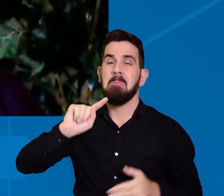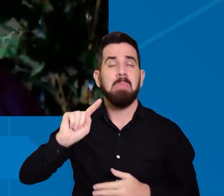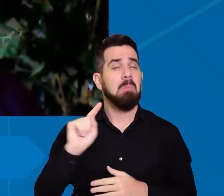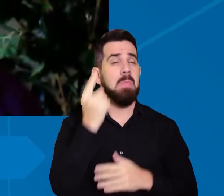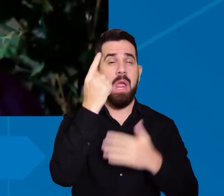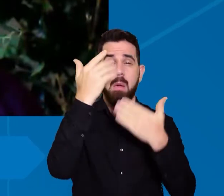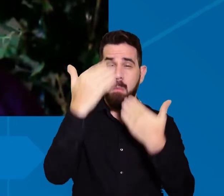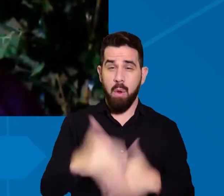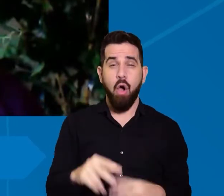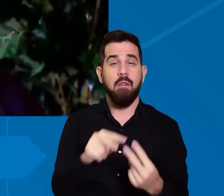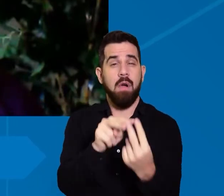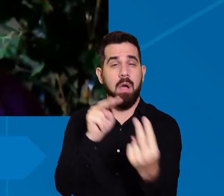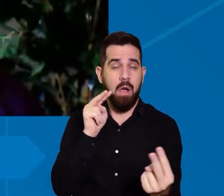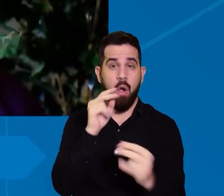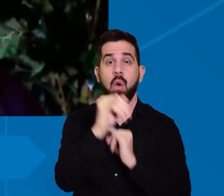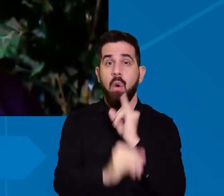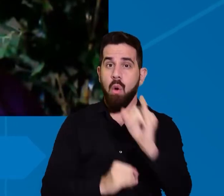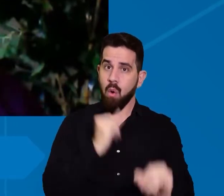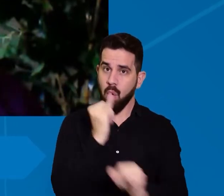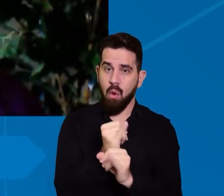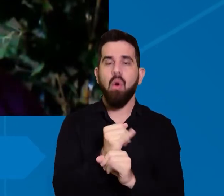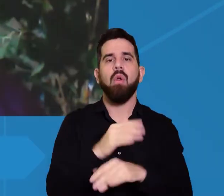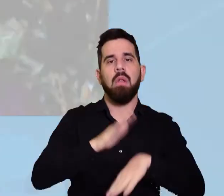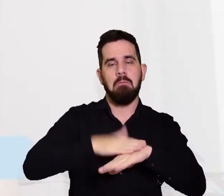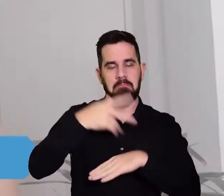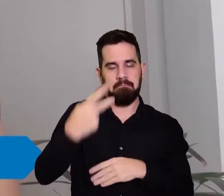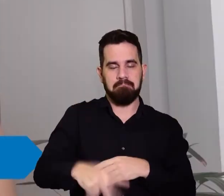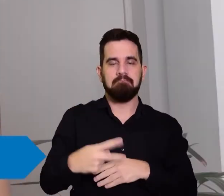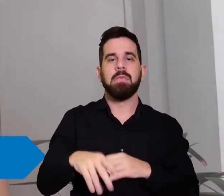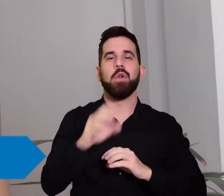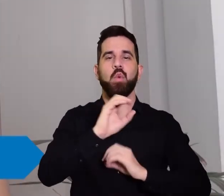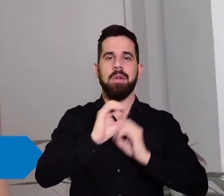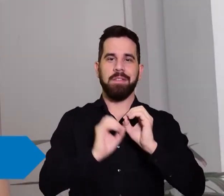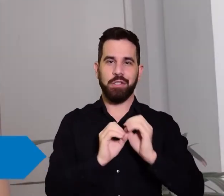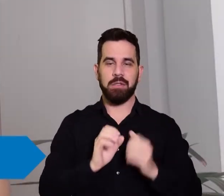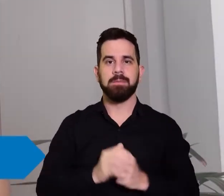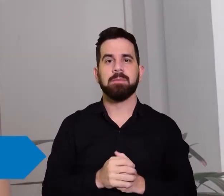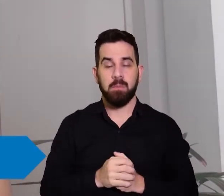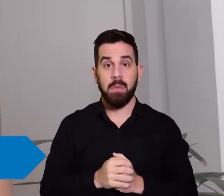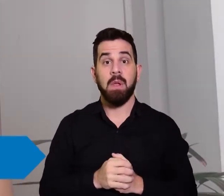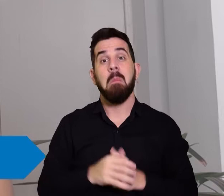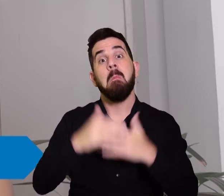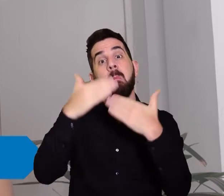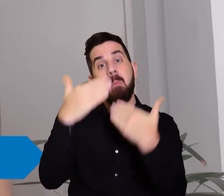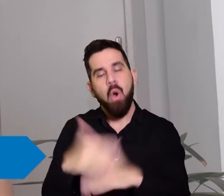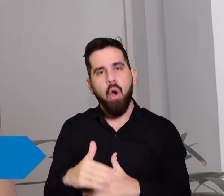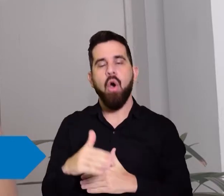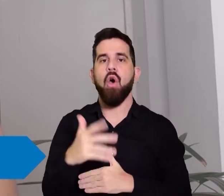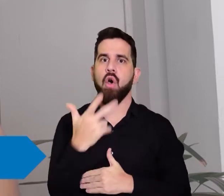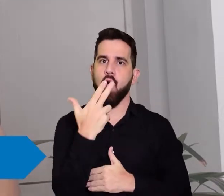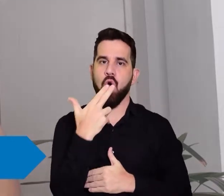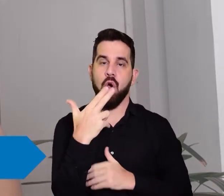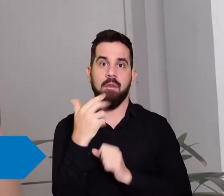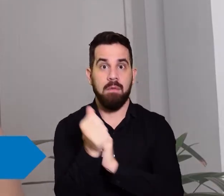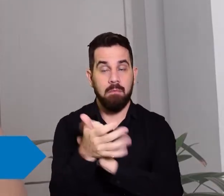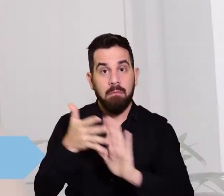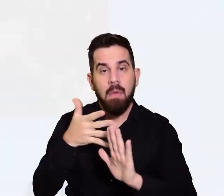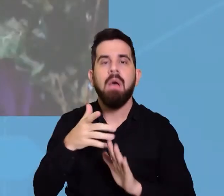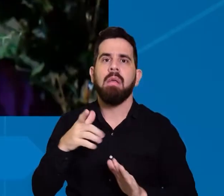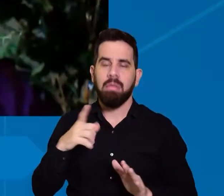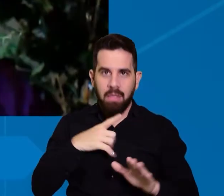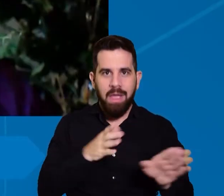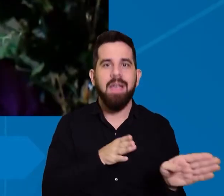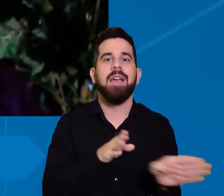primeira prova online realizada foi a nossa. E a prova de suficiência em língua estrangeira é acessível.